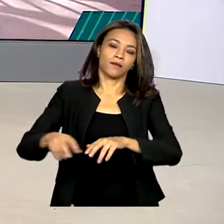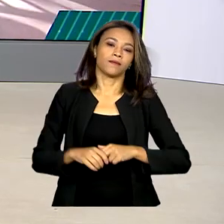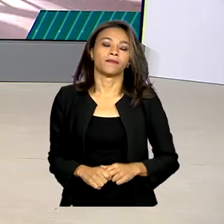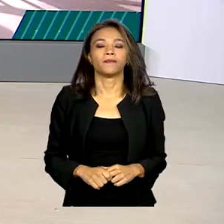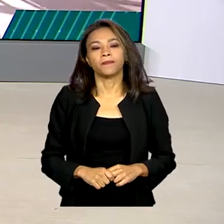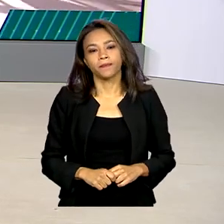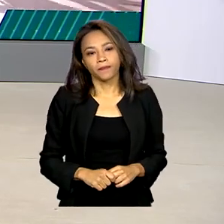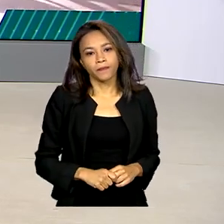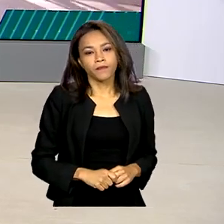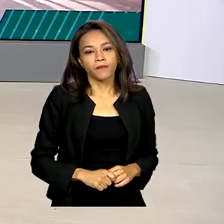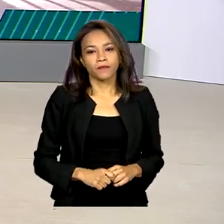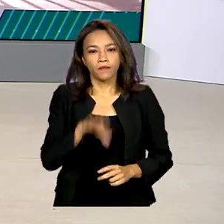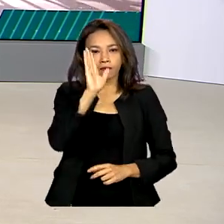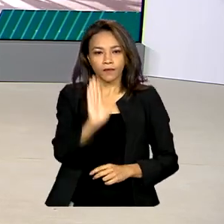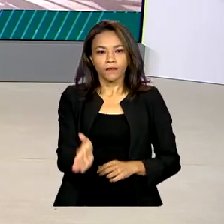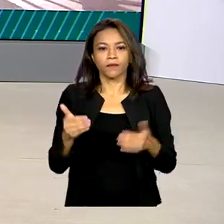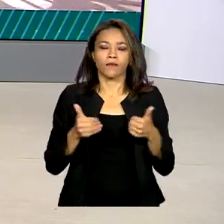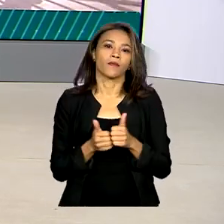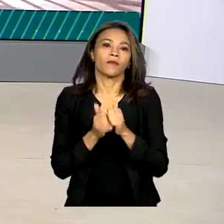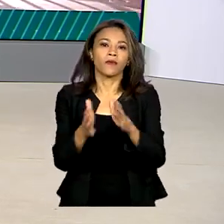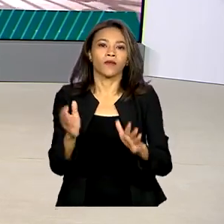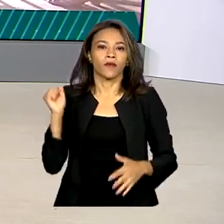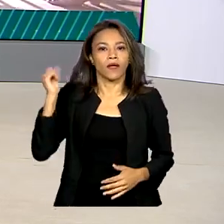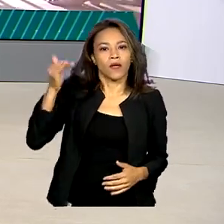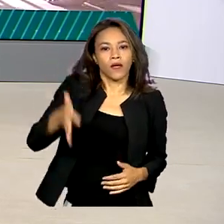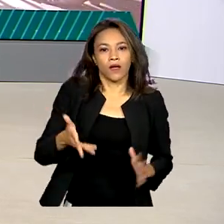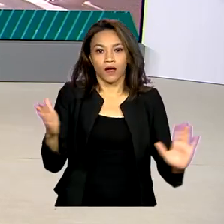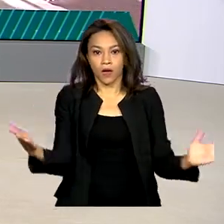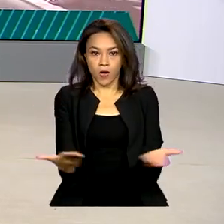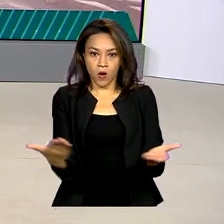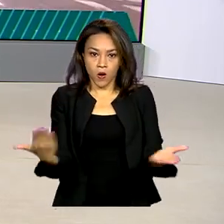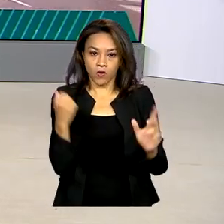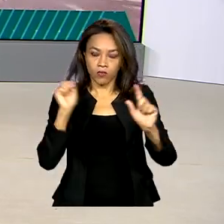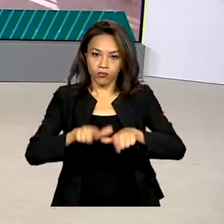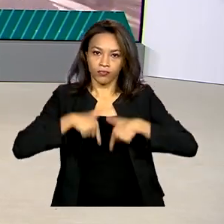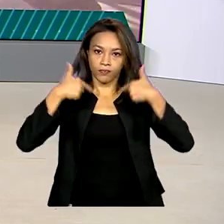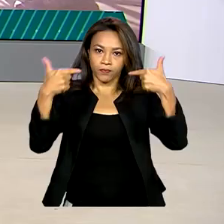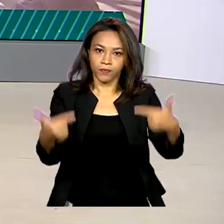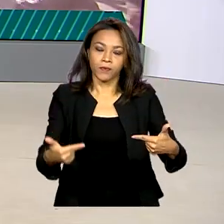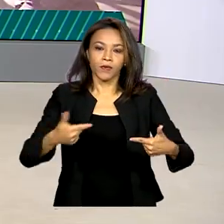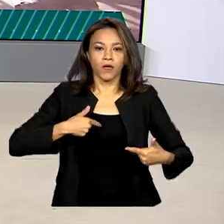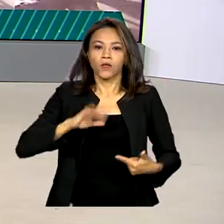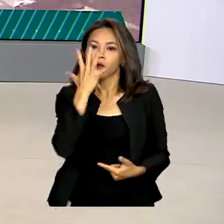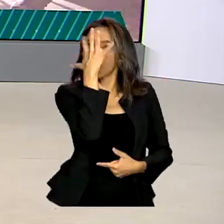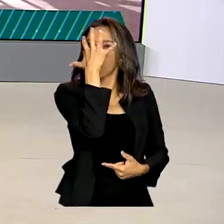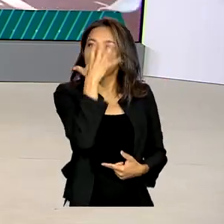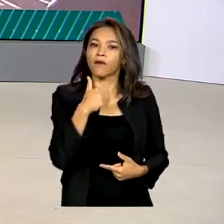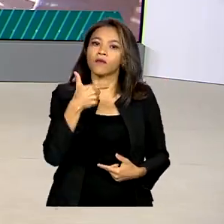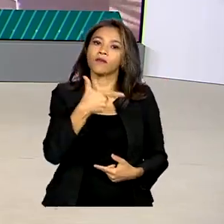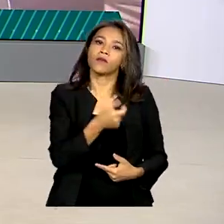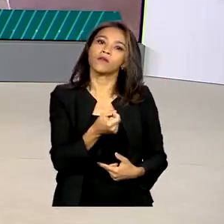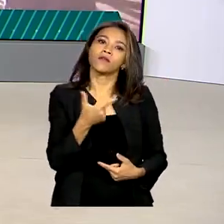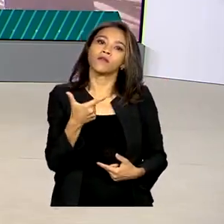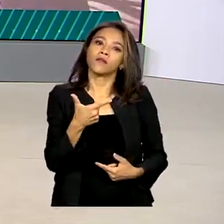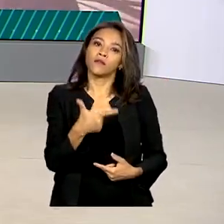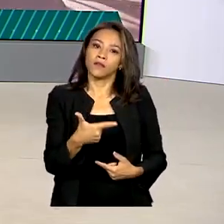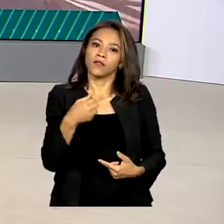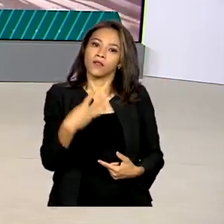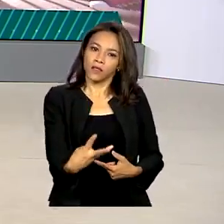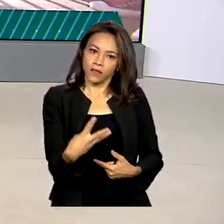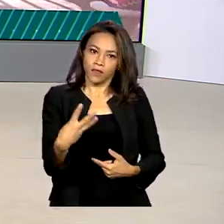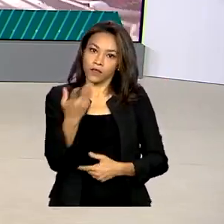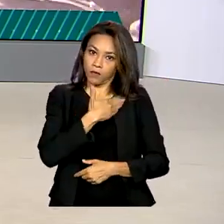Começou na madrugada de hoje a Operação Carnaval 2023 da Polícia Rodoviária Federal. O